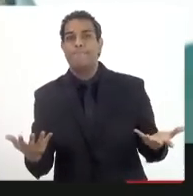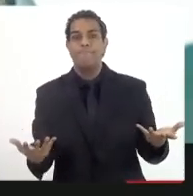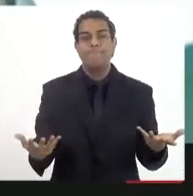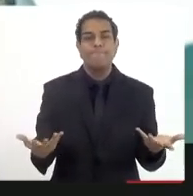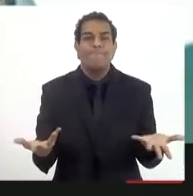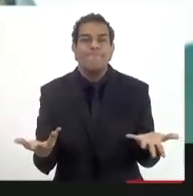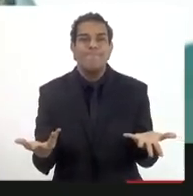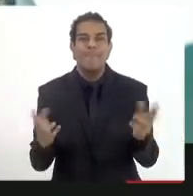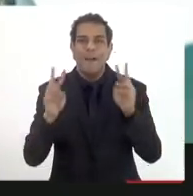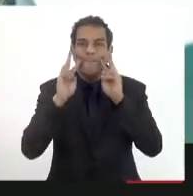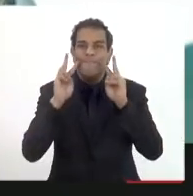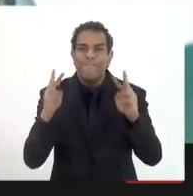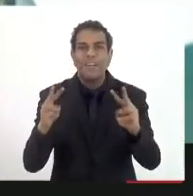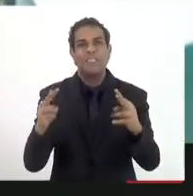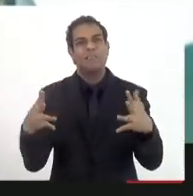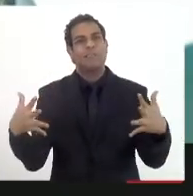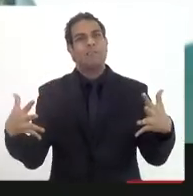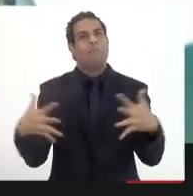nomenclatura errada.